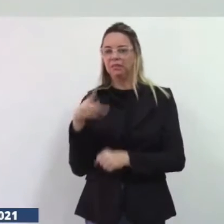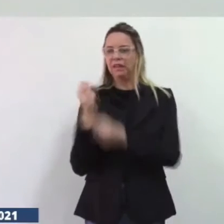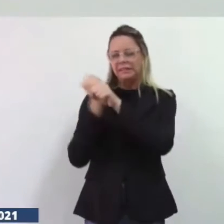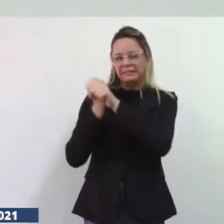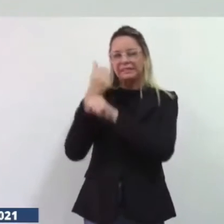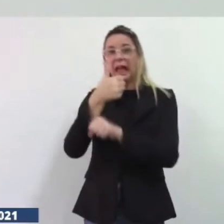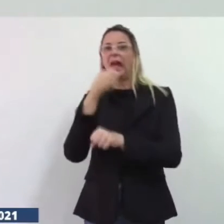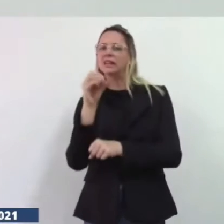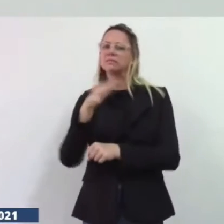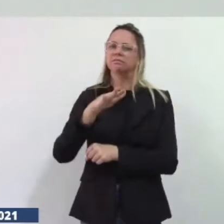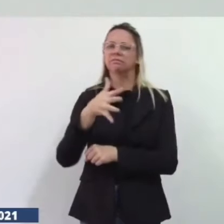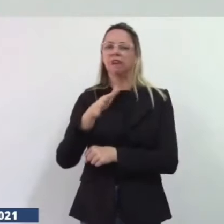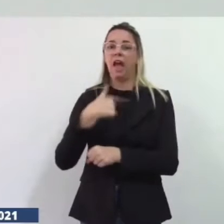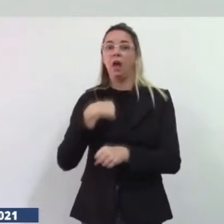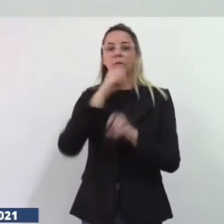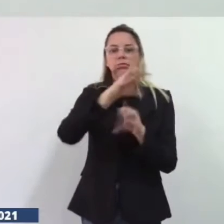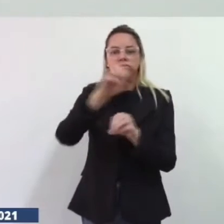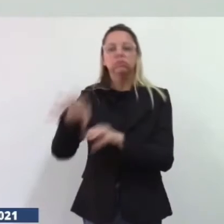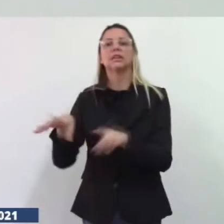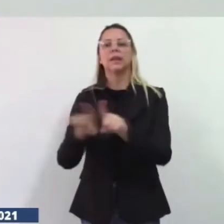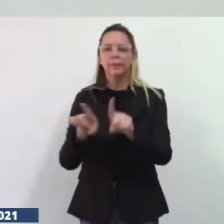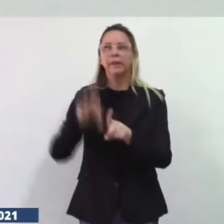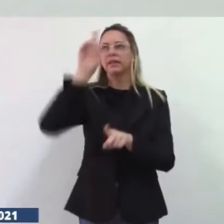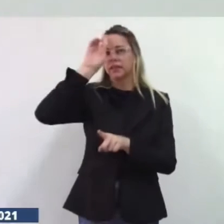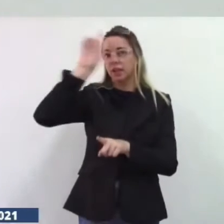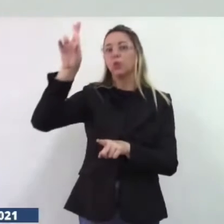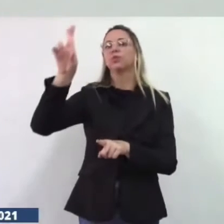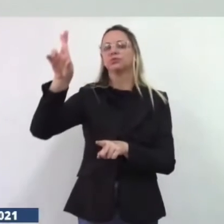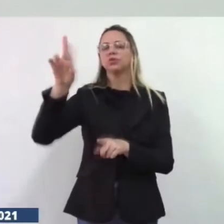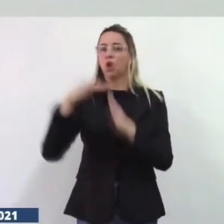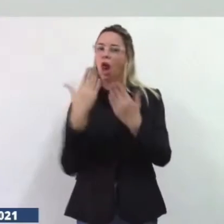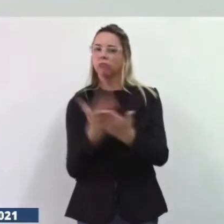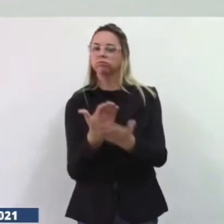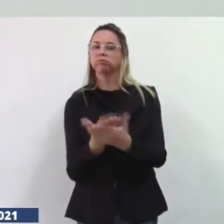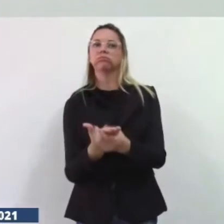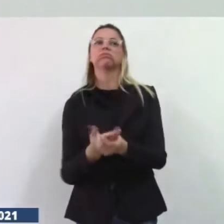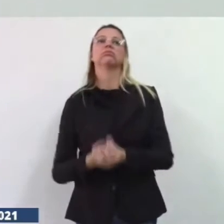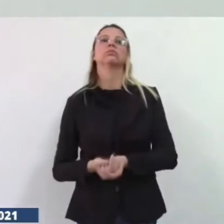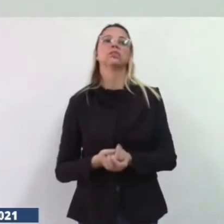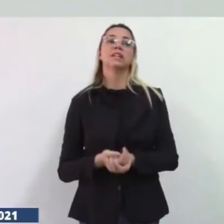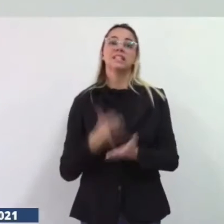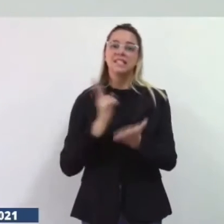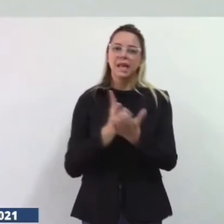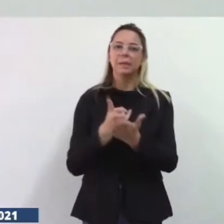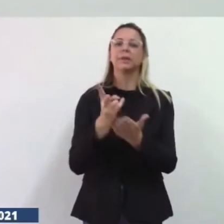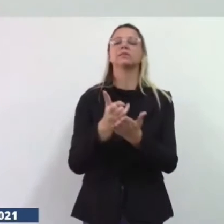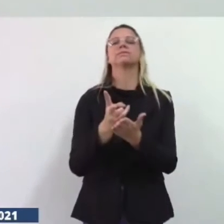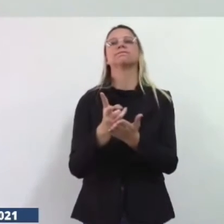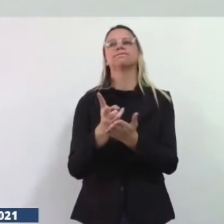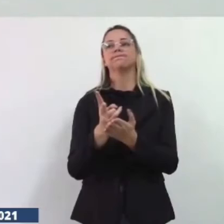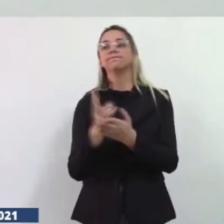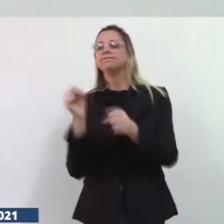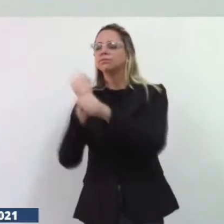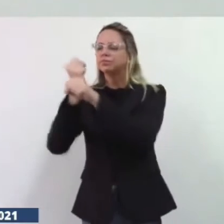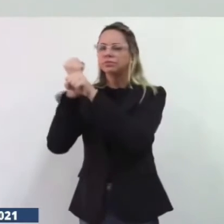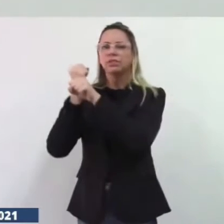passando dando aula e sendo gestor naquela escola e sempre aconteceu algumas reformas algumas